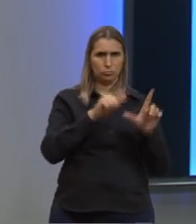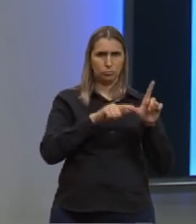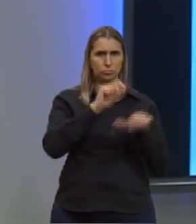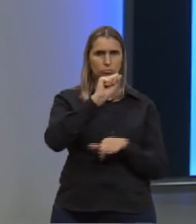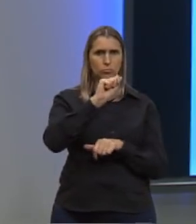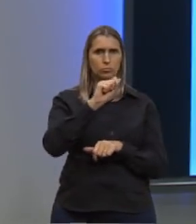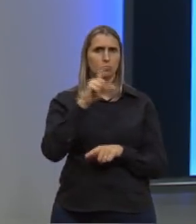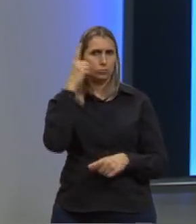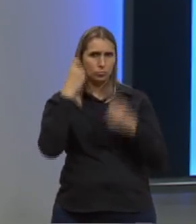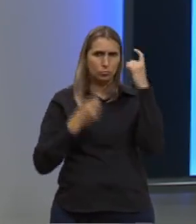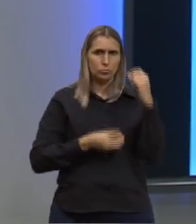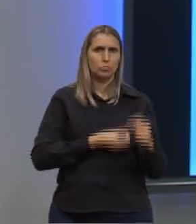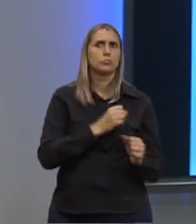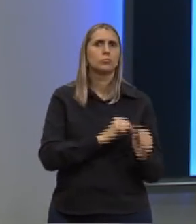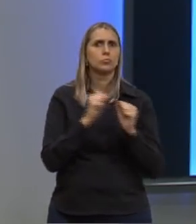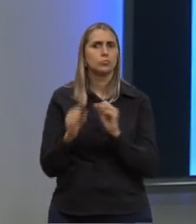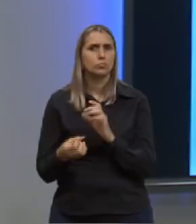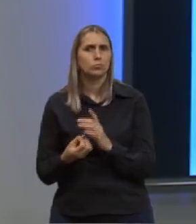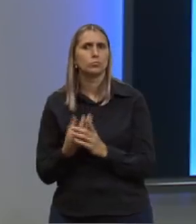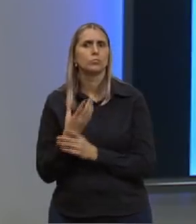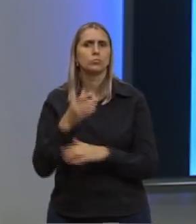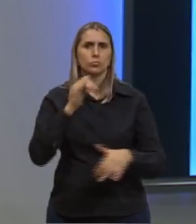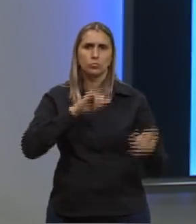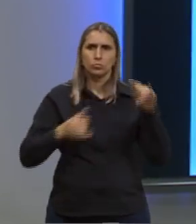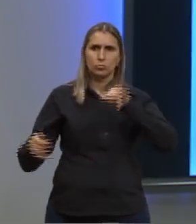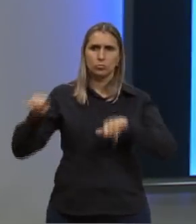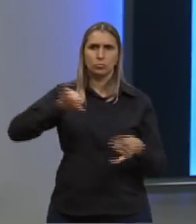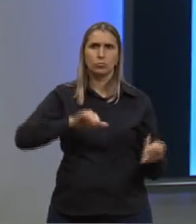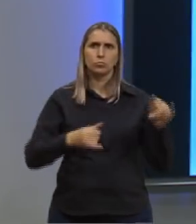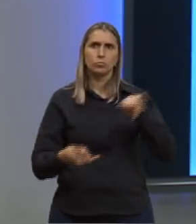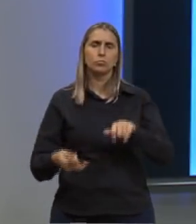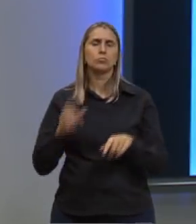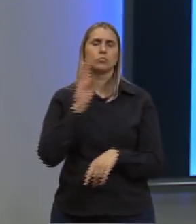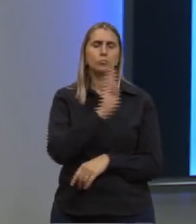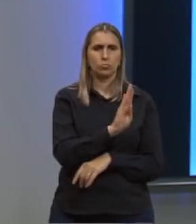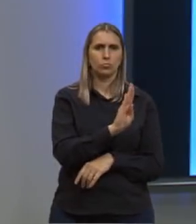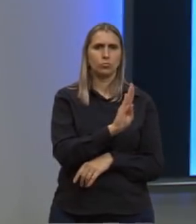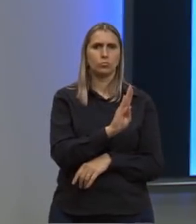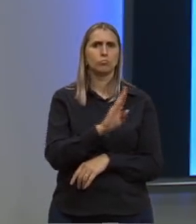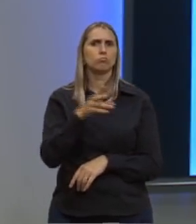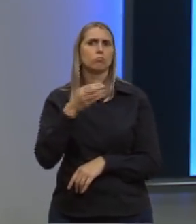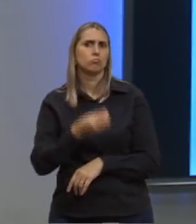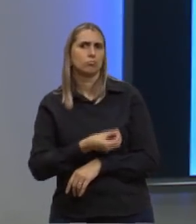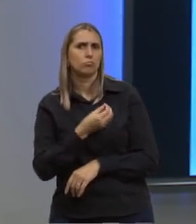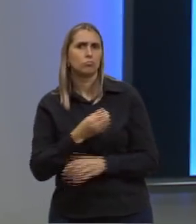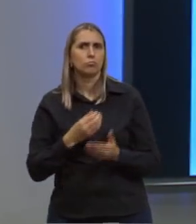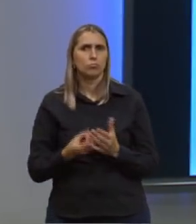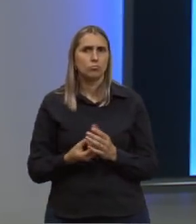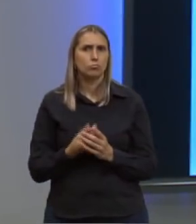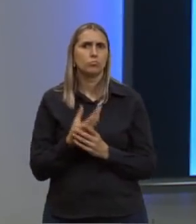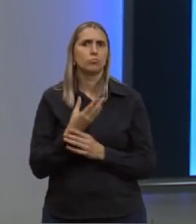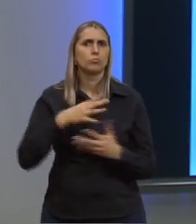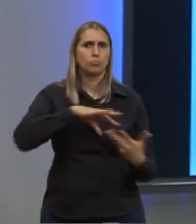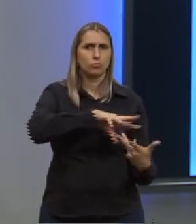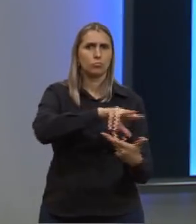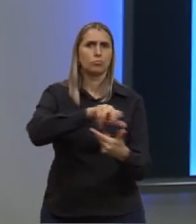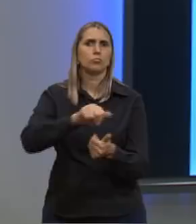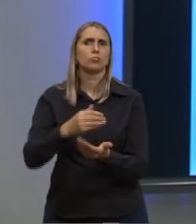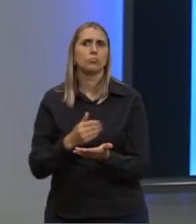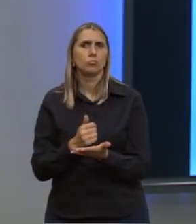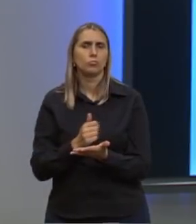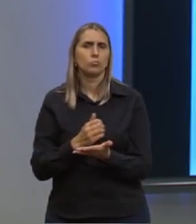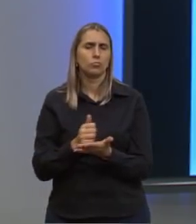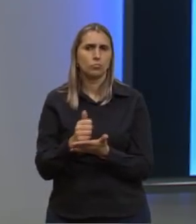Seres vivos podem ser criados em laboratório. B. A vida se originou no planeta a partir